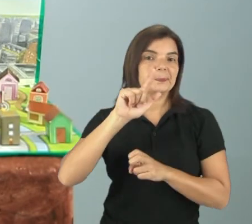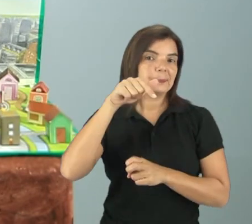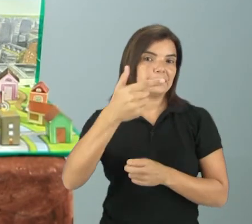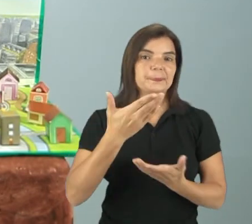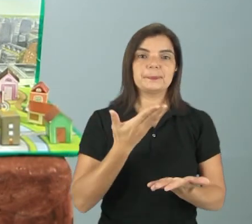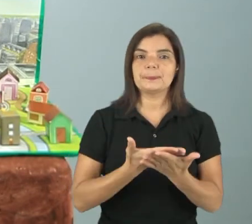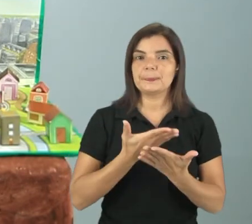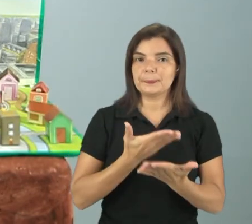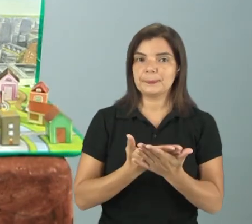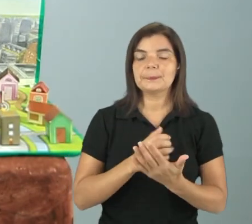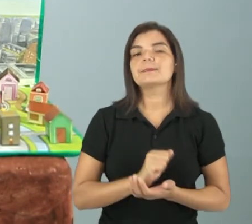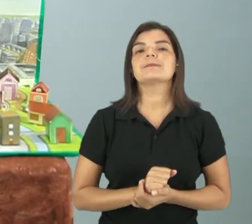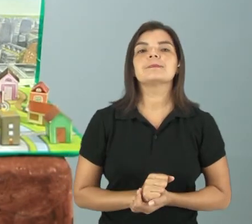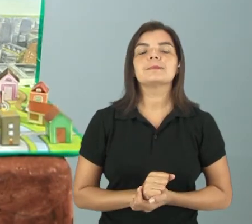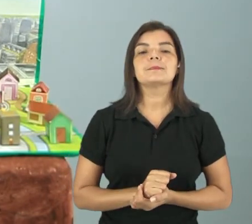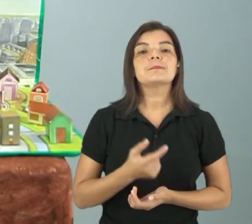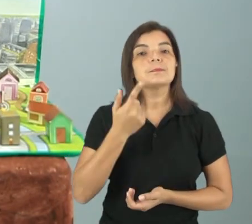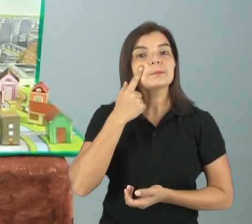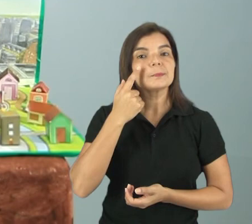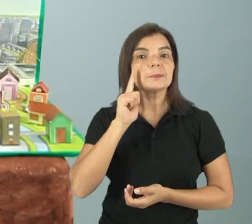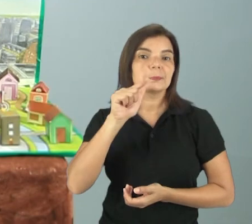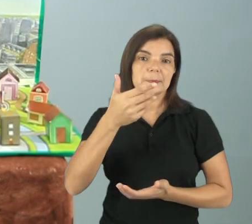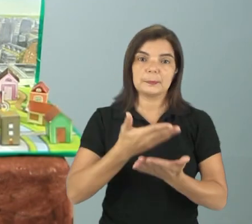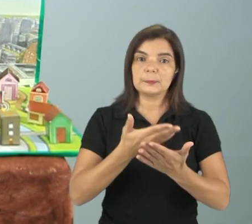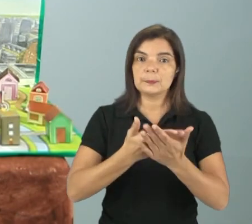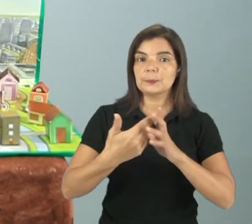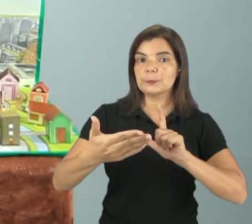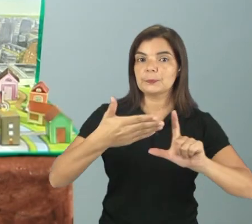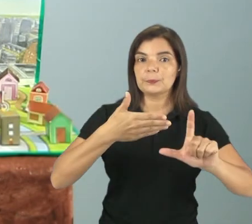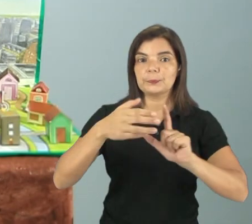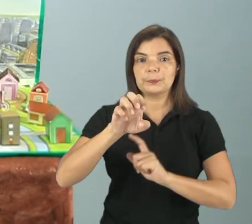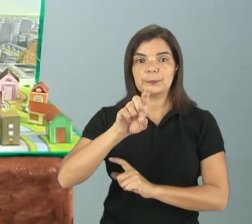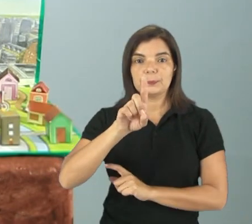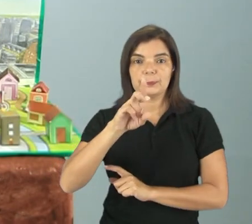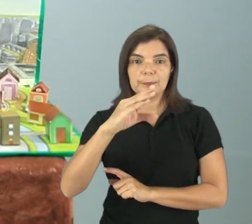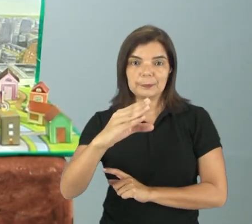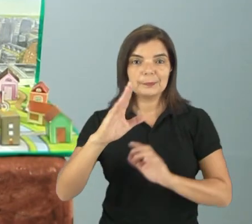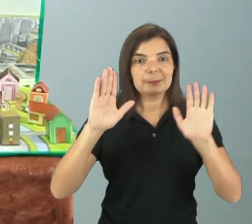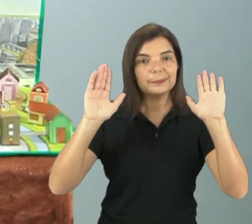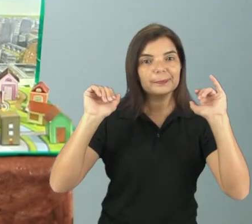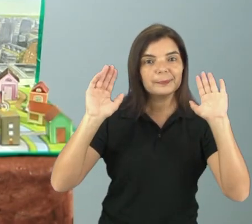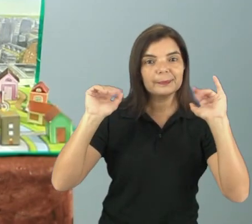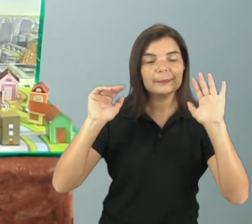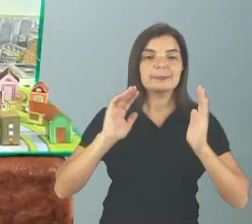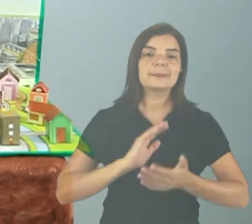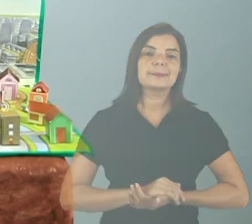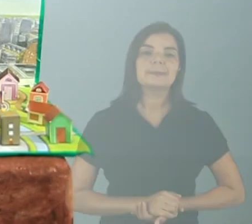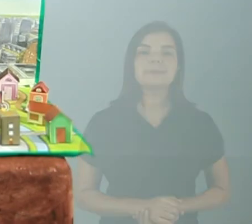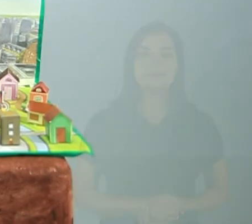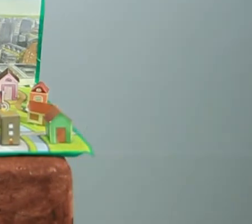próxima aula. Para acessar essa aula e outras, acesse a plataforma Eduque. Tchau, tchau!